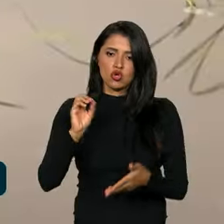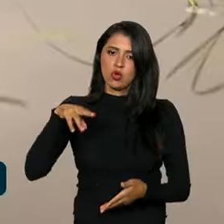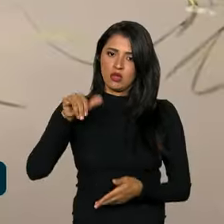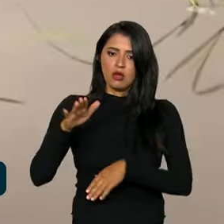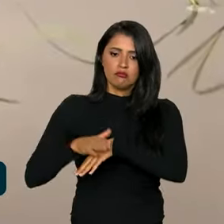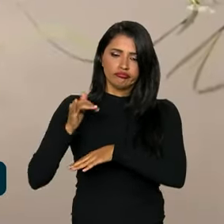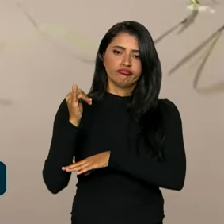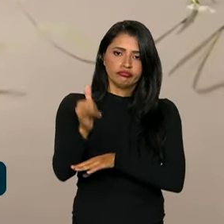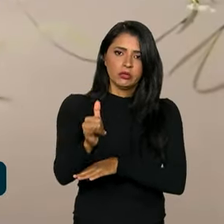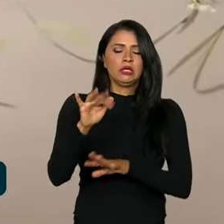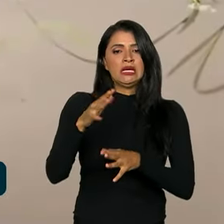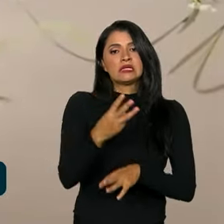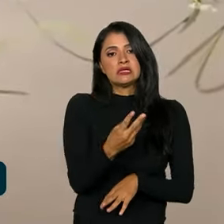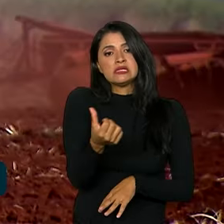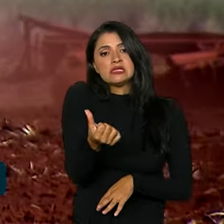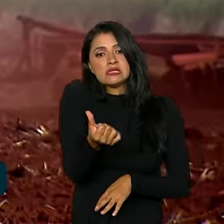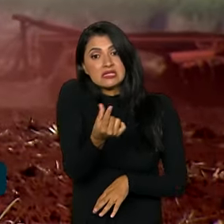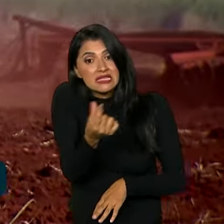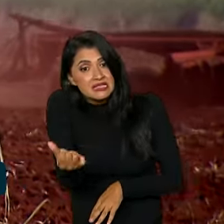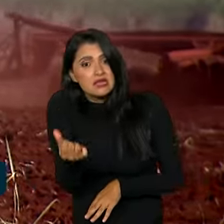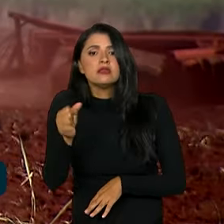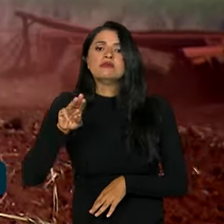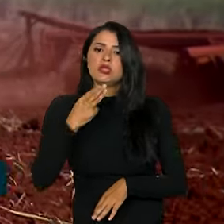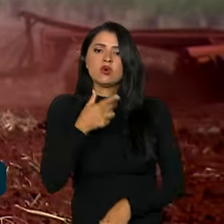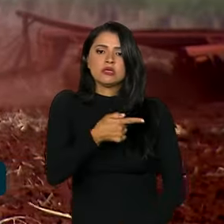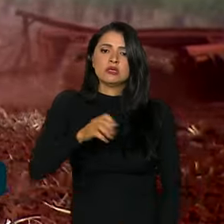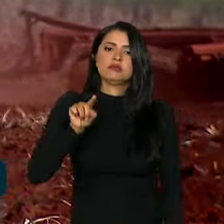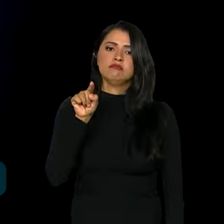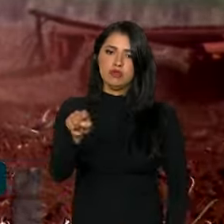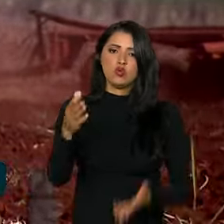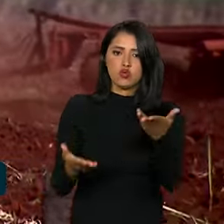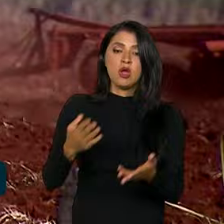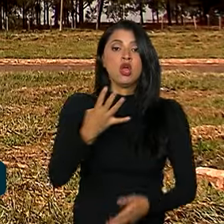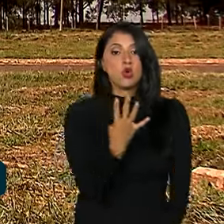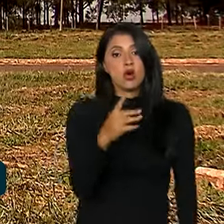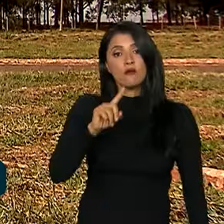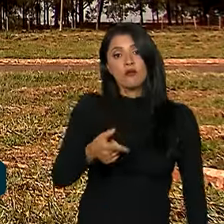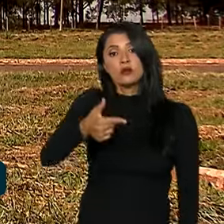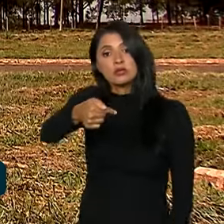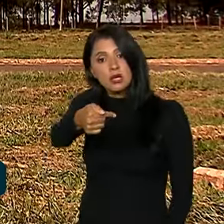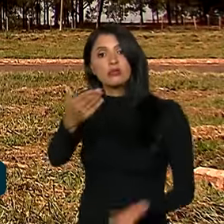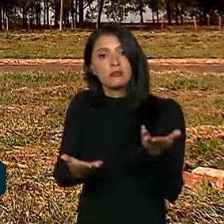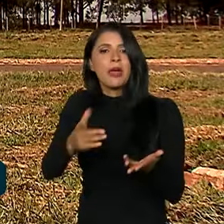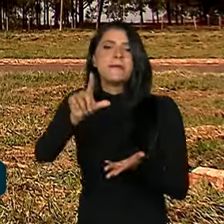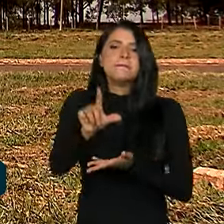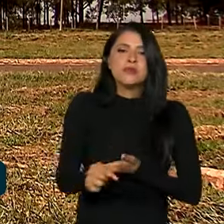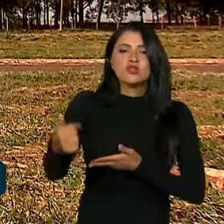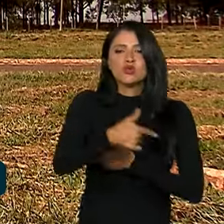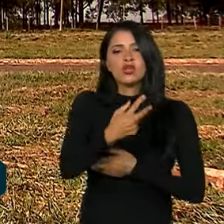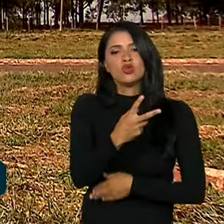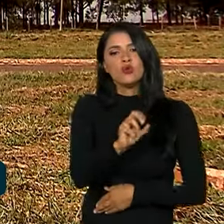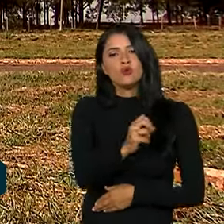316 milhões e 700 mil toneladas, 4,7 toneladas a menos do que em